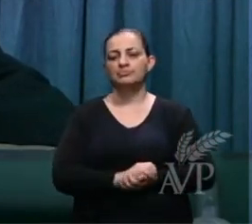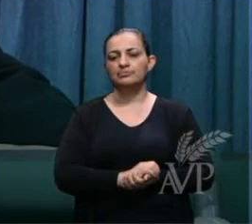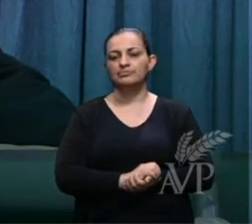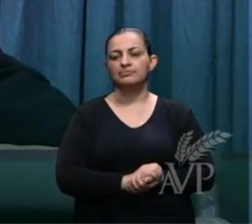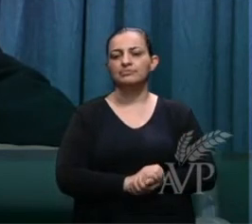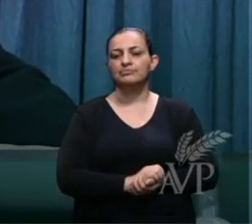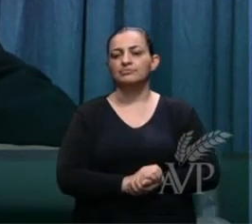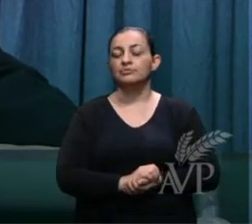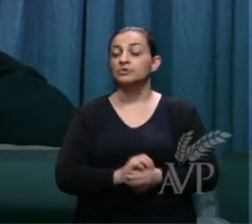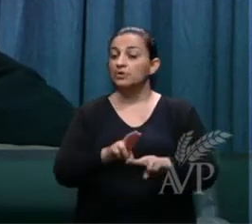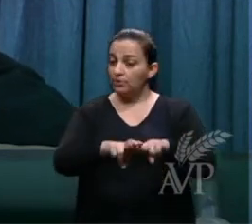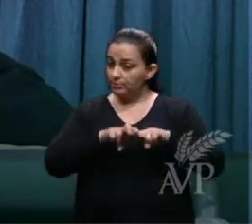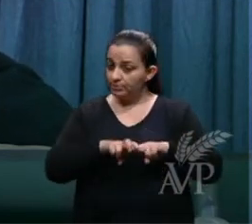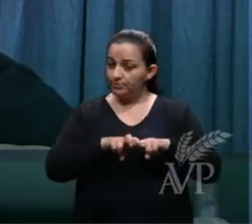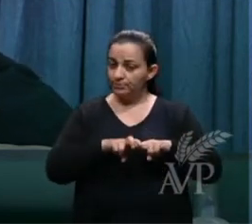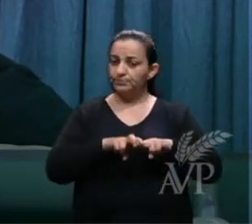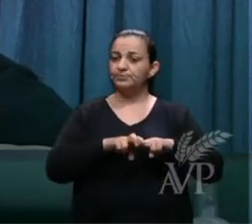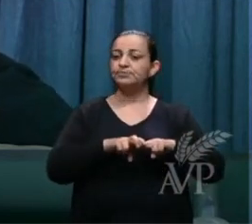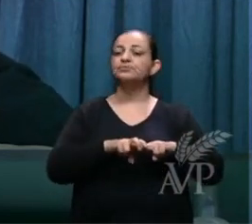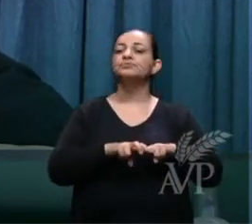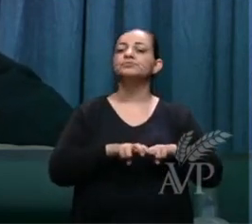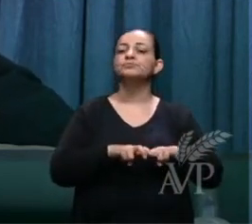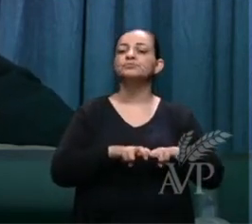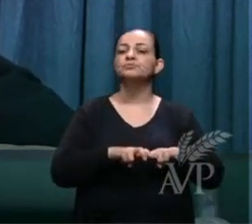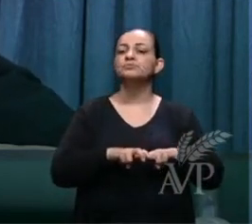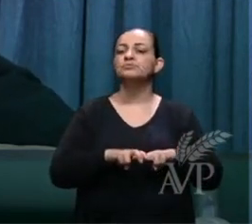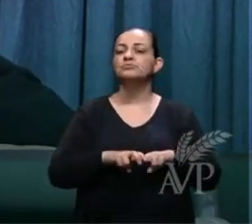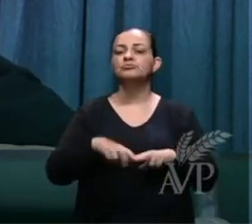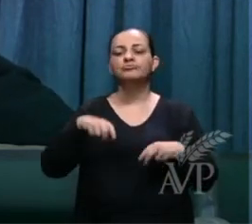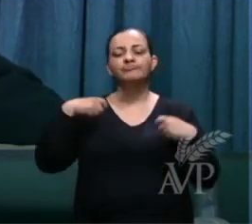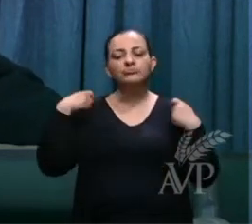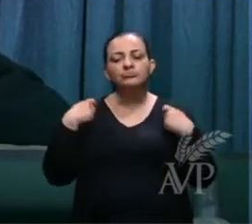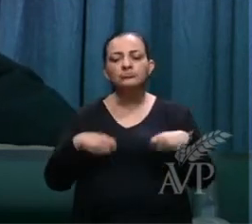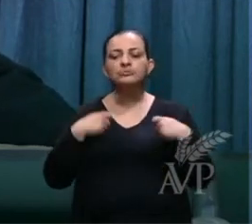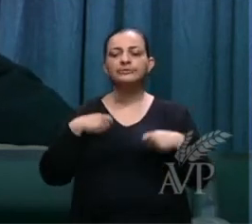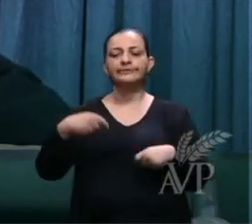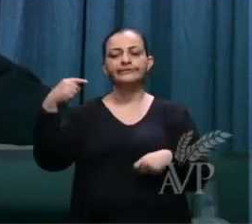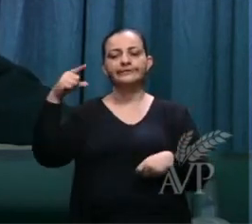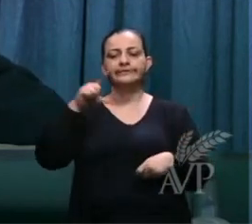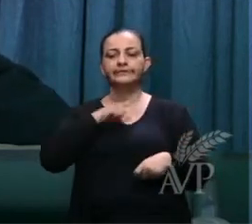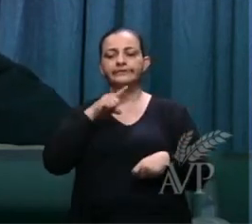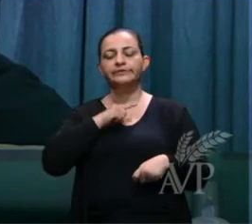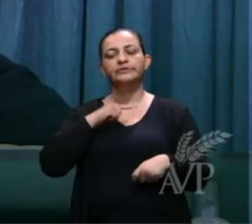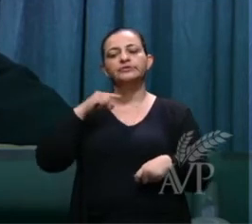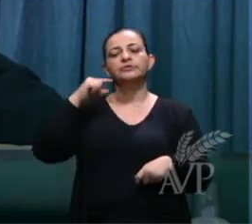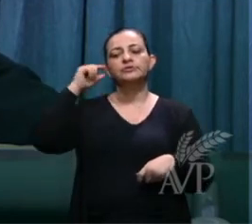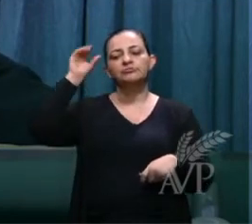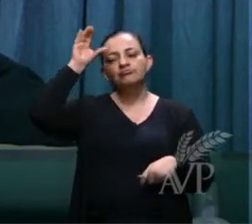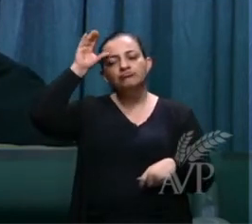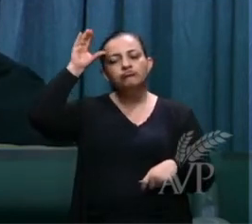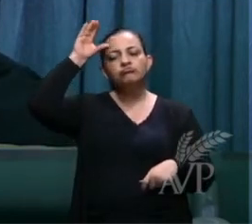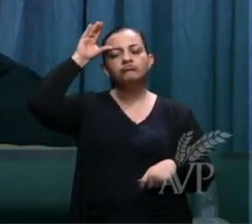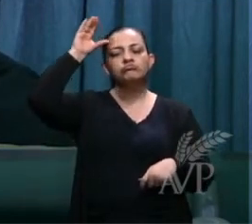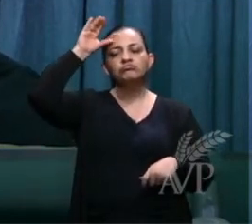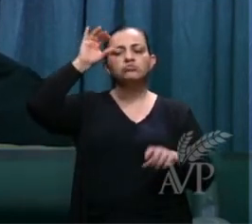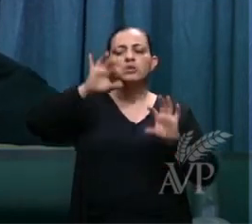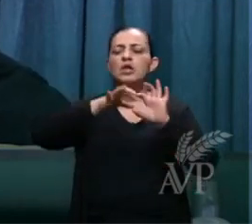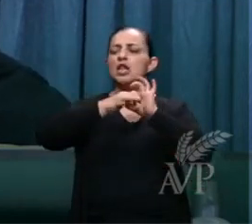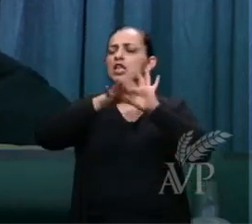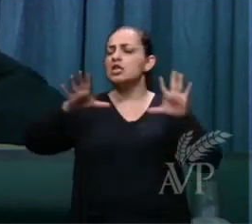por isso é que devamos ter uma mente uma consciência livre